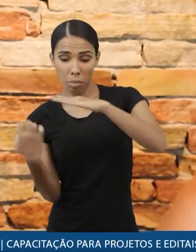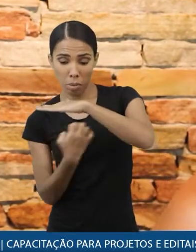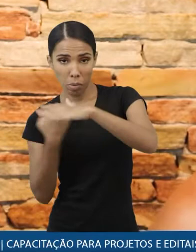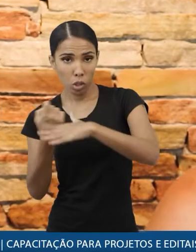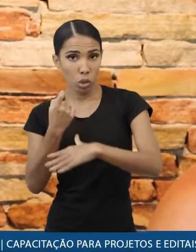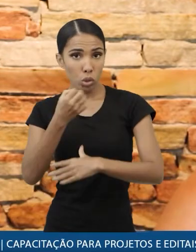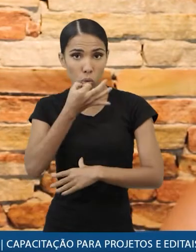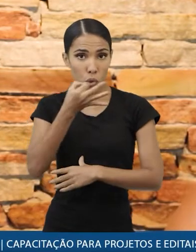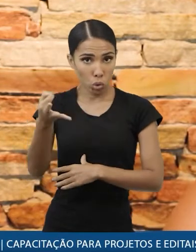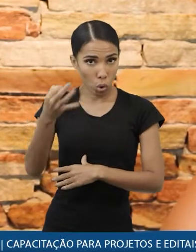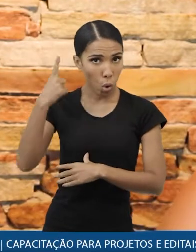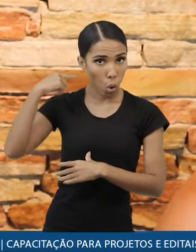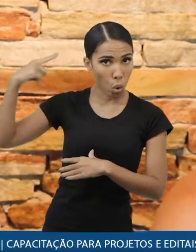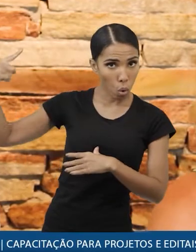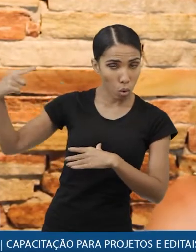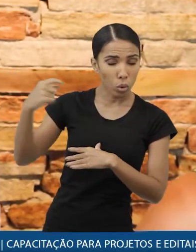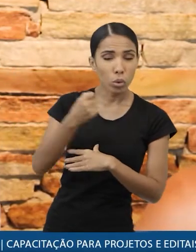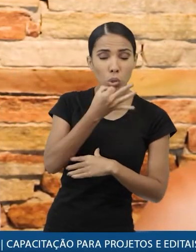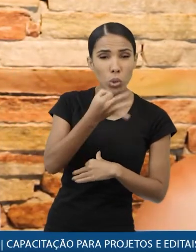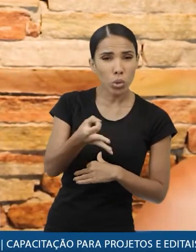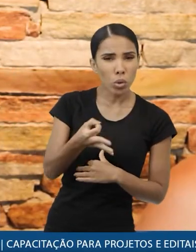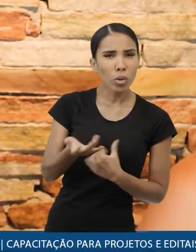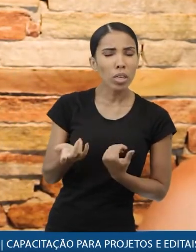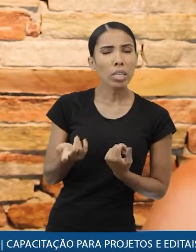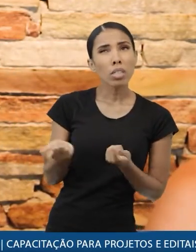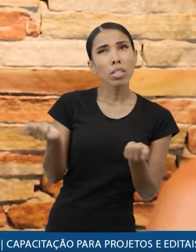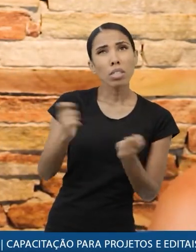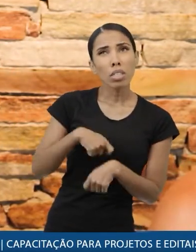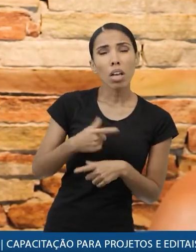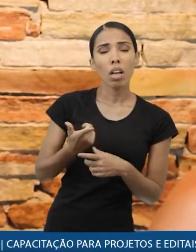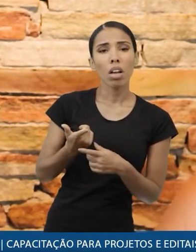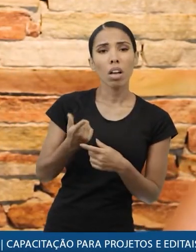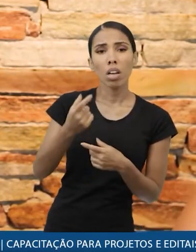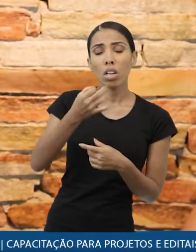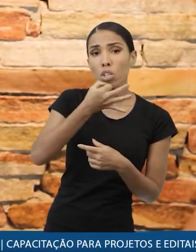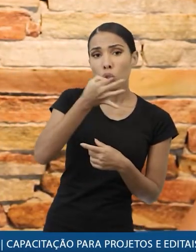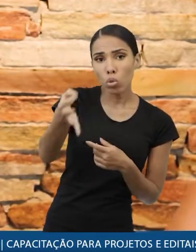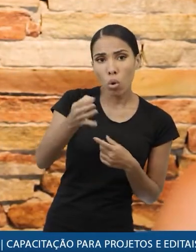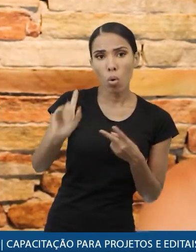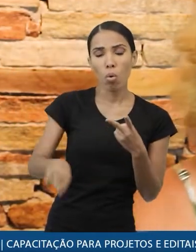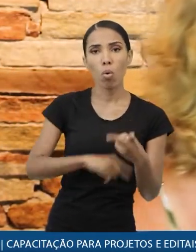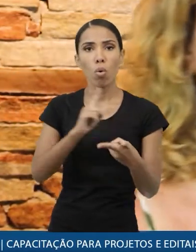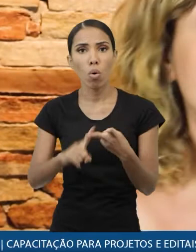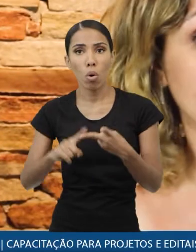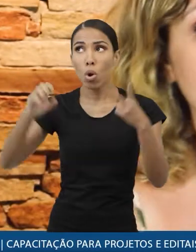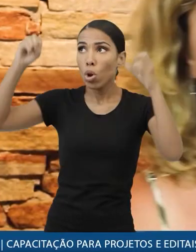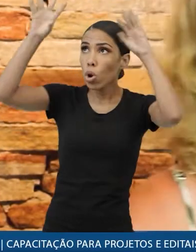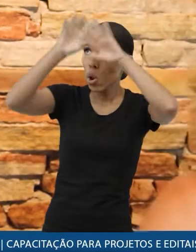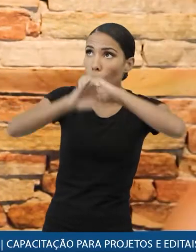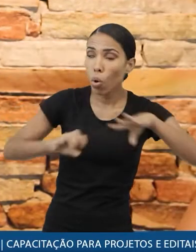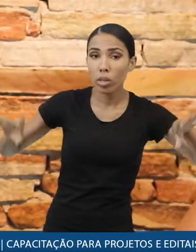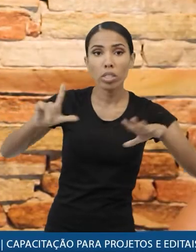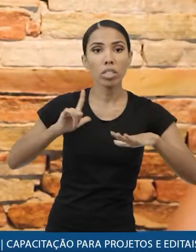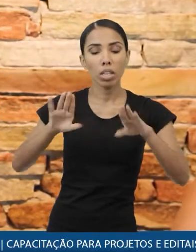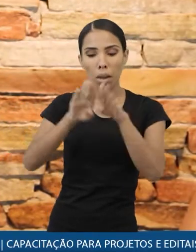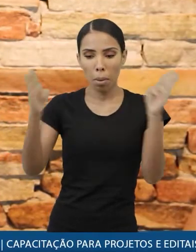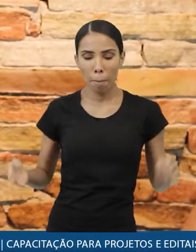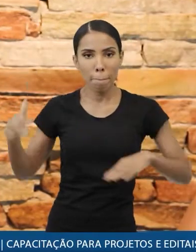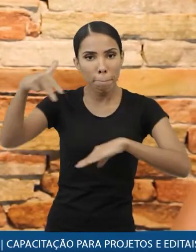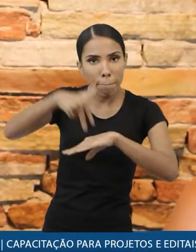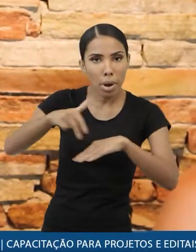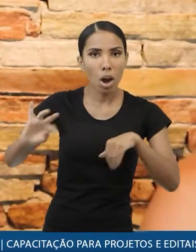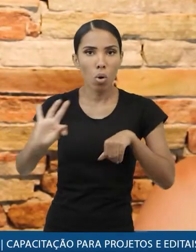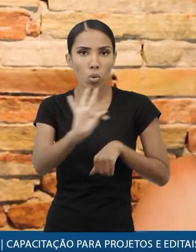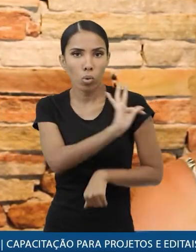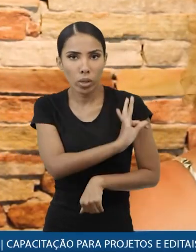sonorização muitas vezes pode emitir para você pode prestar para você serviços de sonorização de iluminação, de palco, de